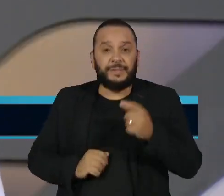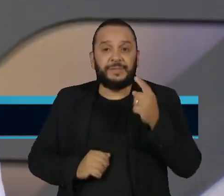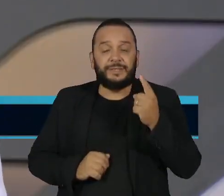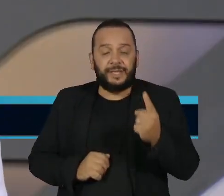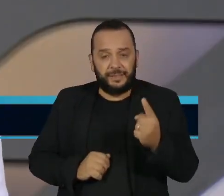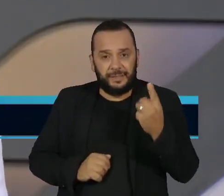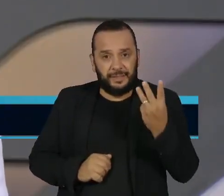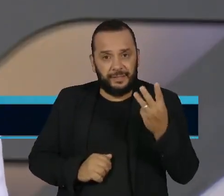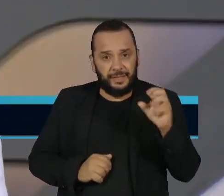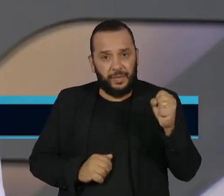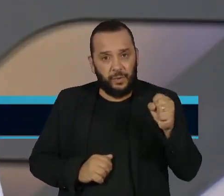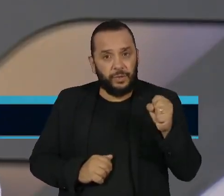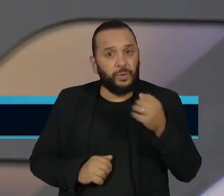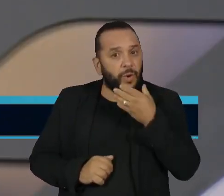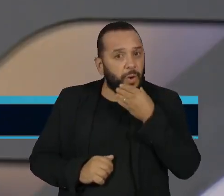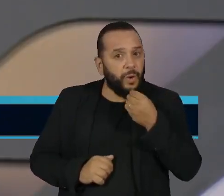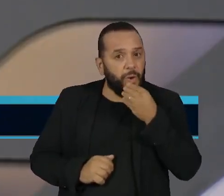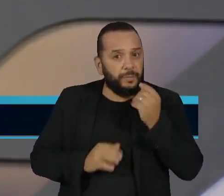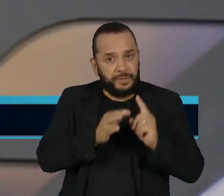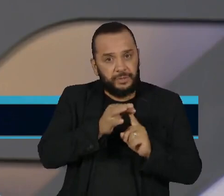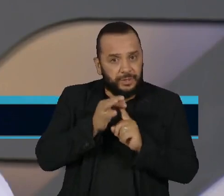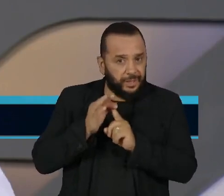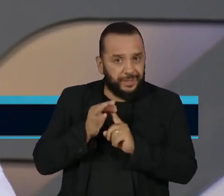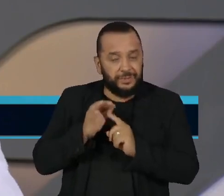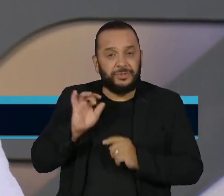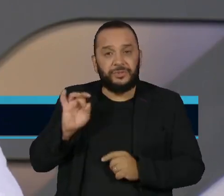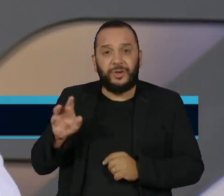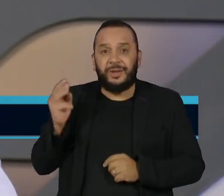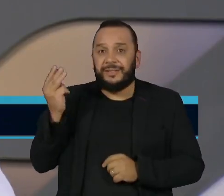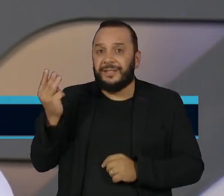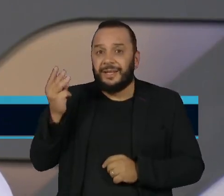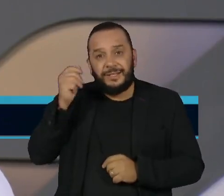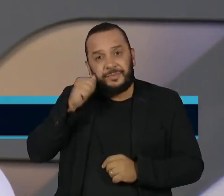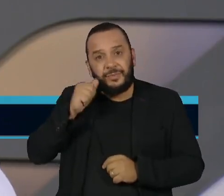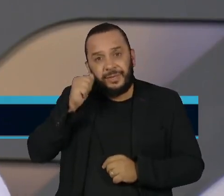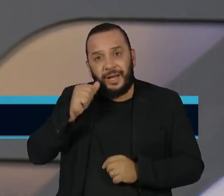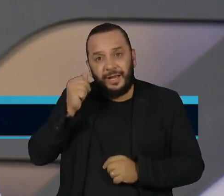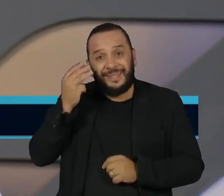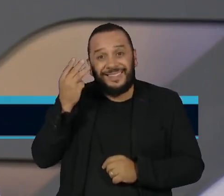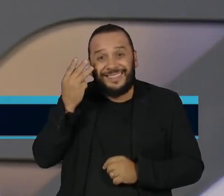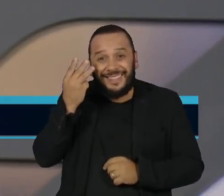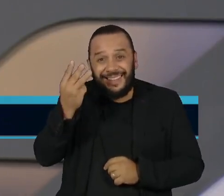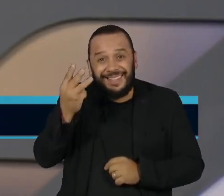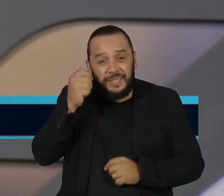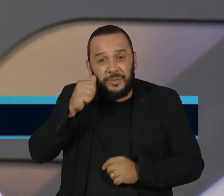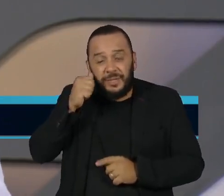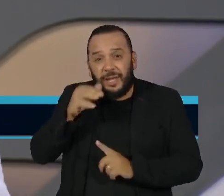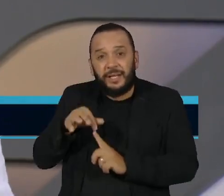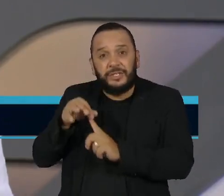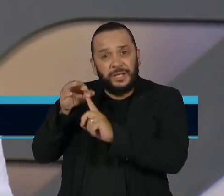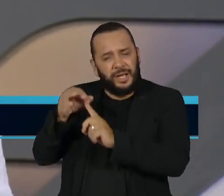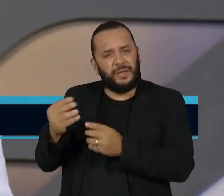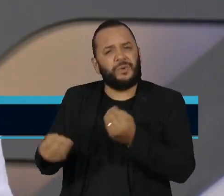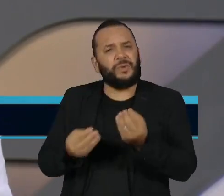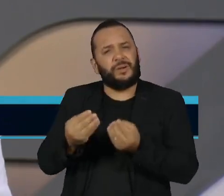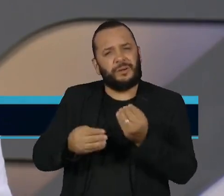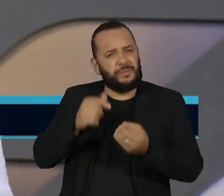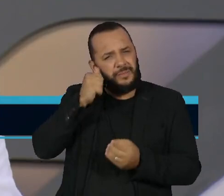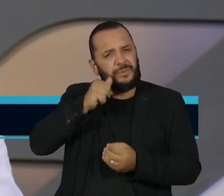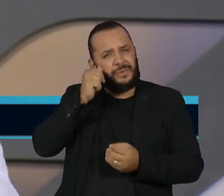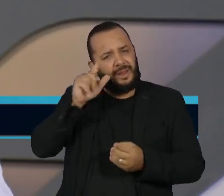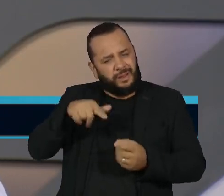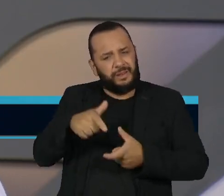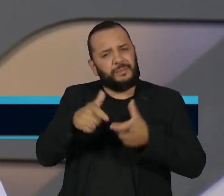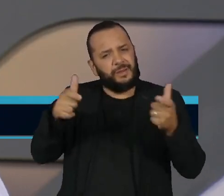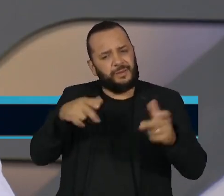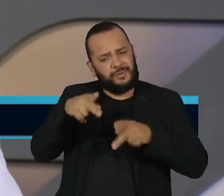apenas 3 mulheres. 3 mulheres para 168 homens, quando as mulheres são a maior parte da população brasileira.